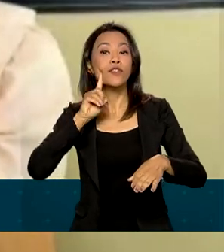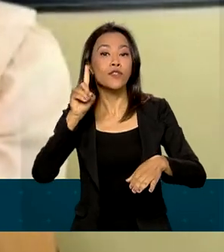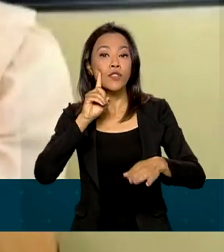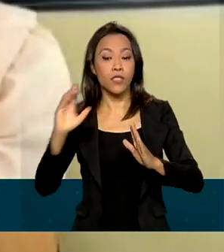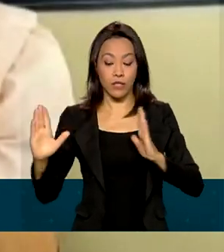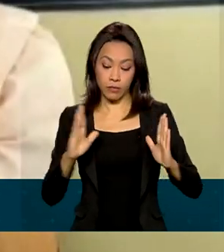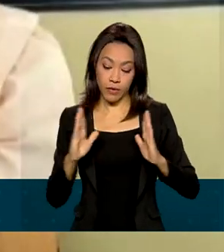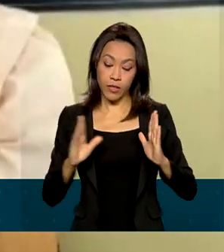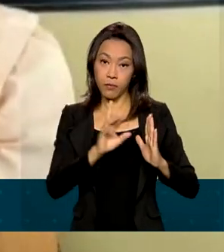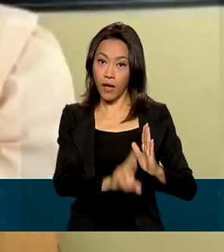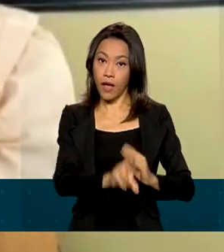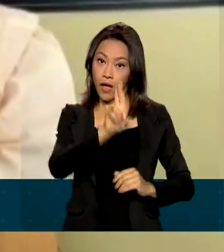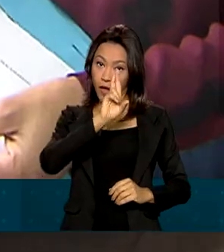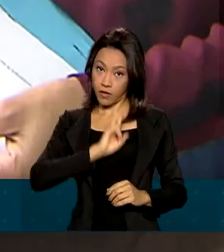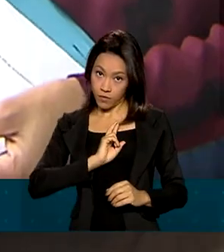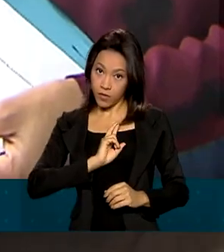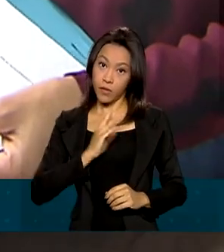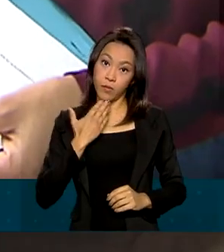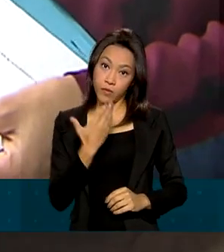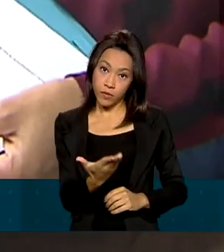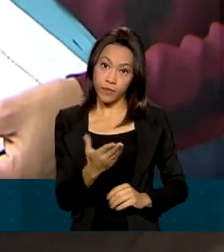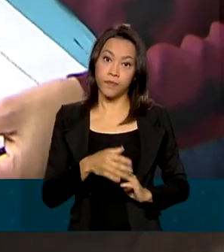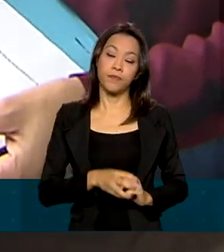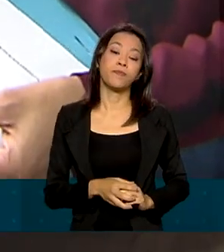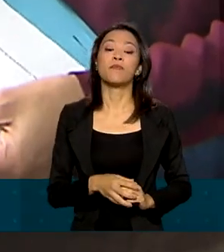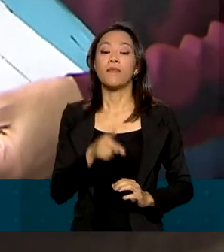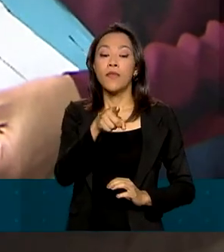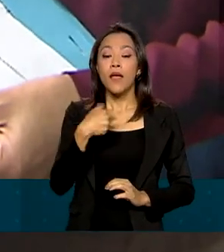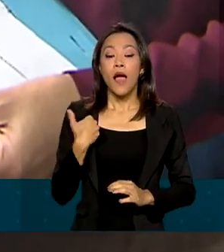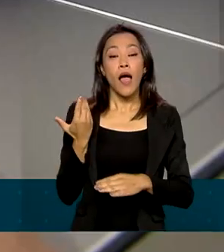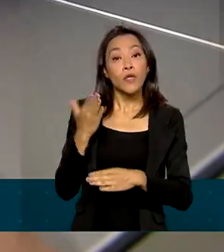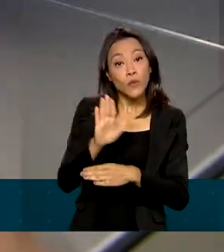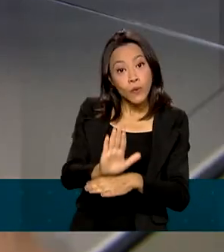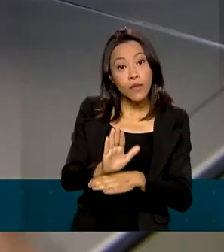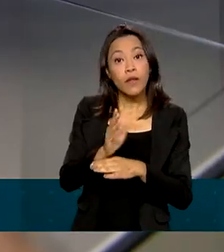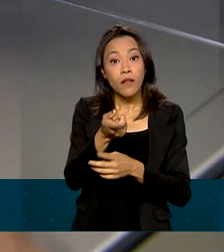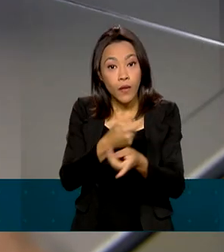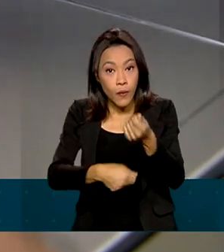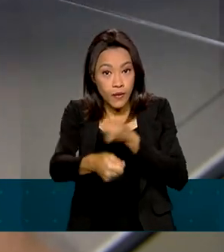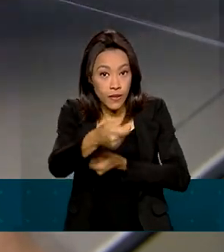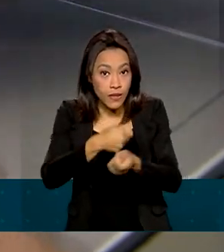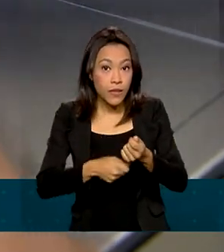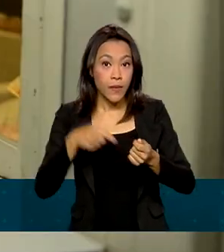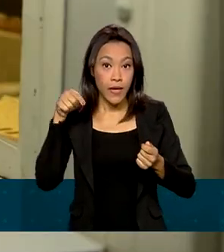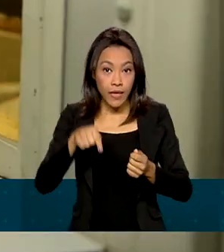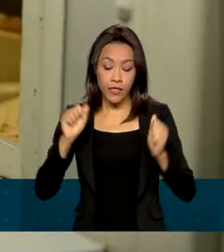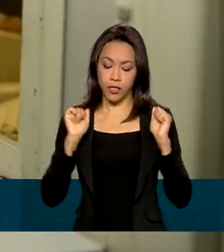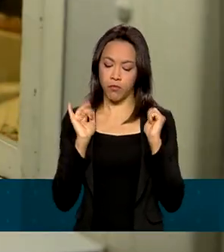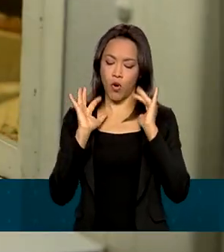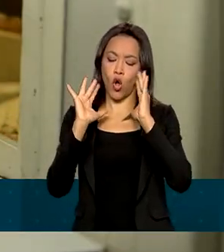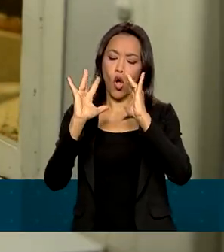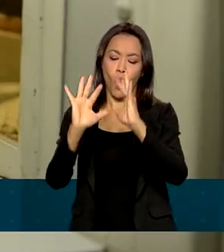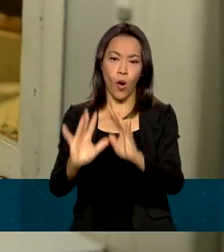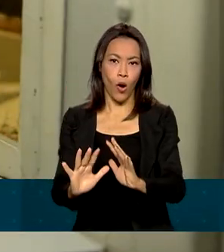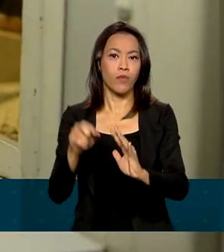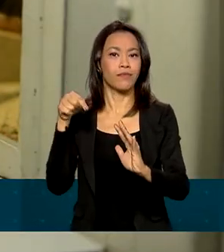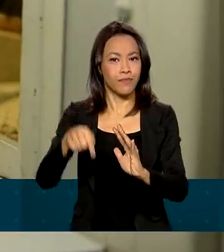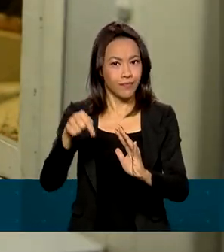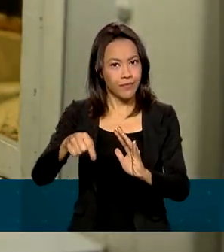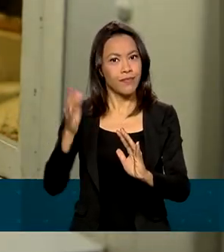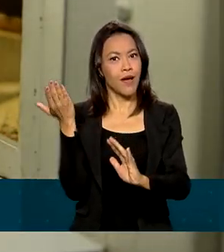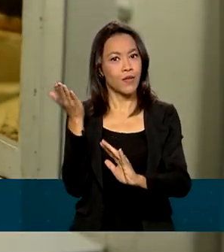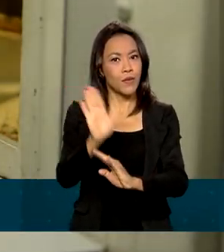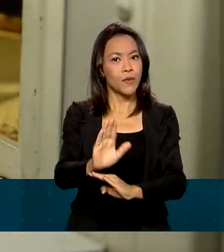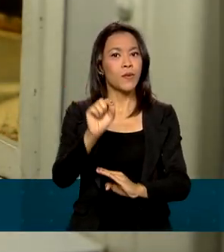para responder a demanda dele. Além de ajudar na negociação de dívidas, o mutirão oferece um bem valioso,